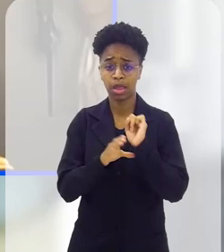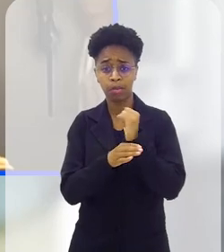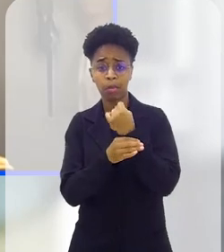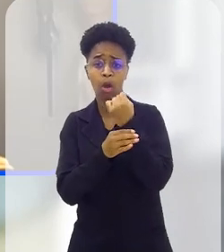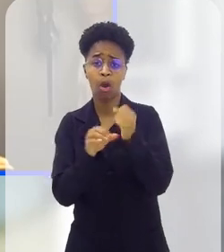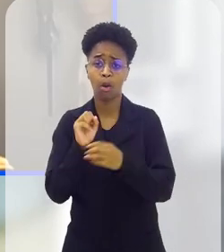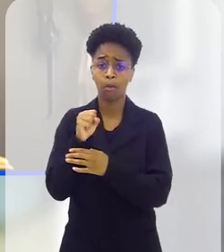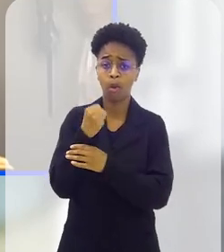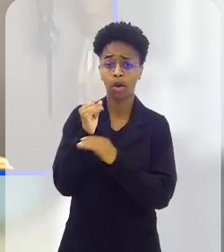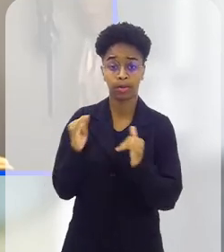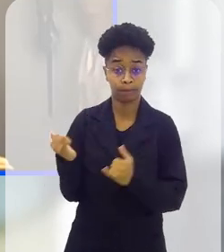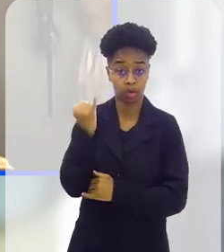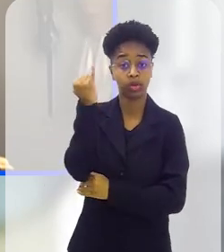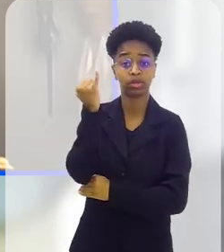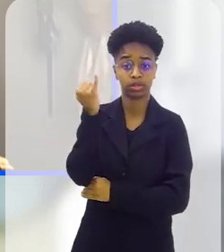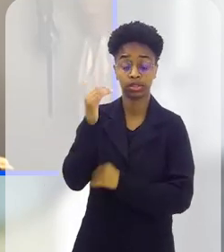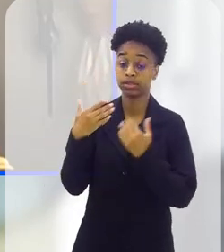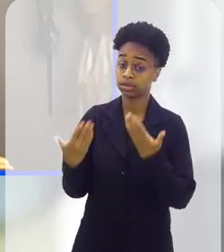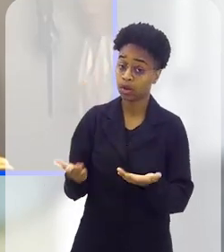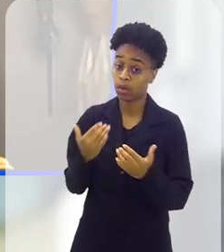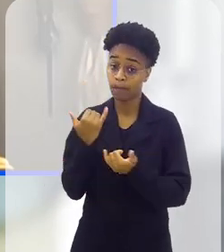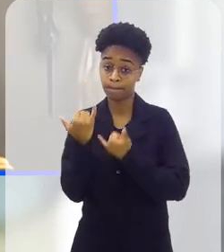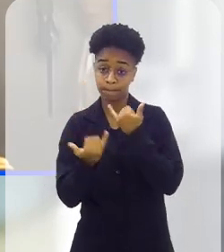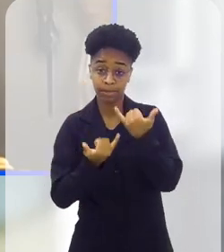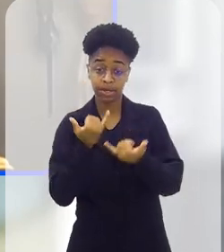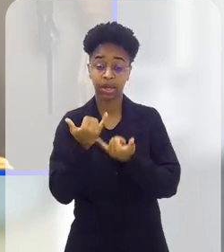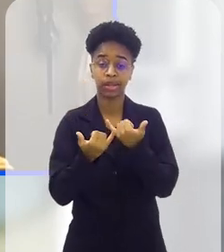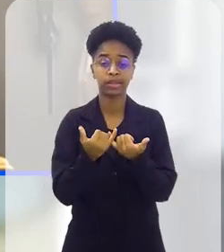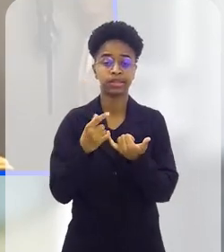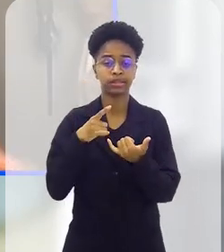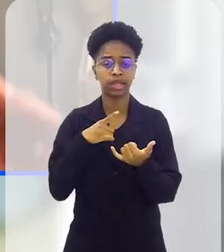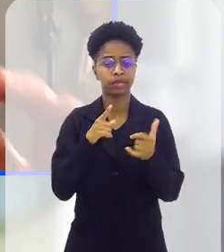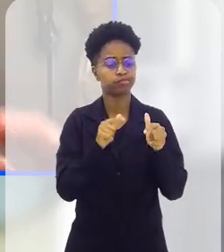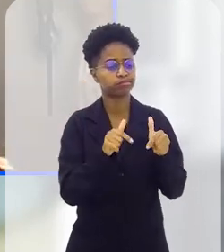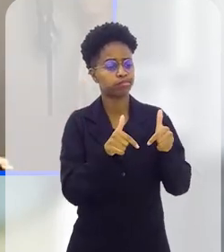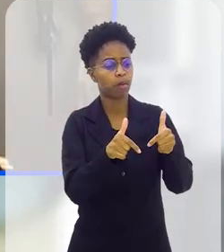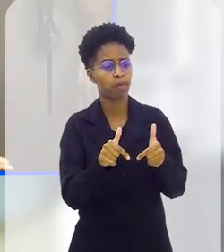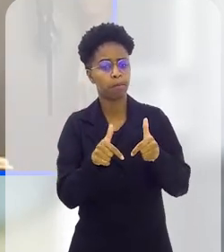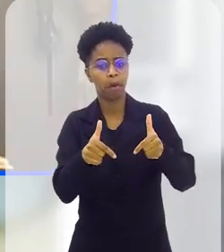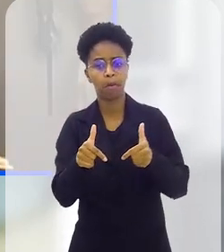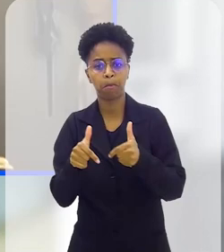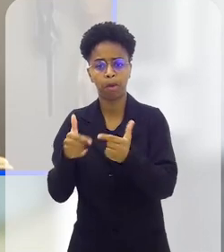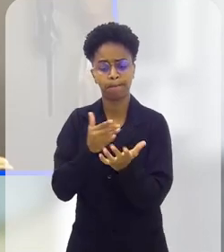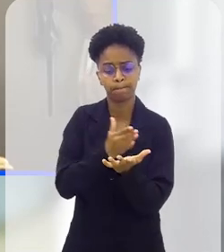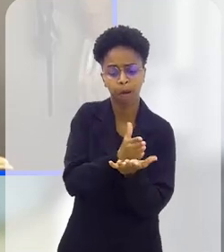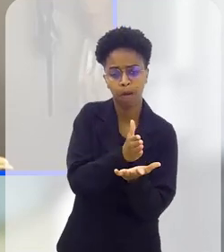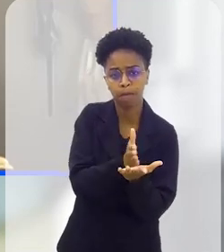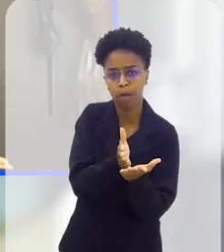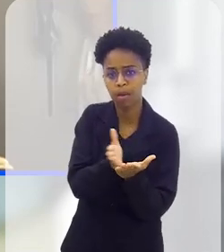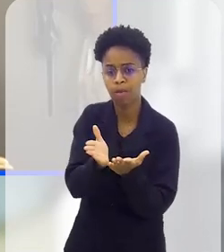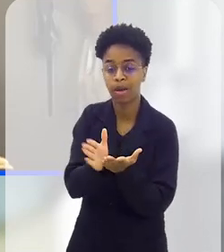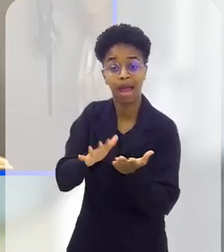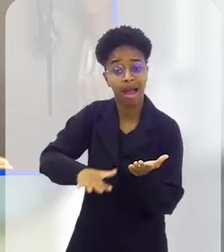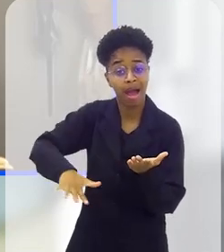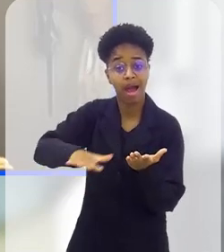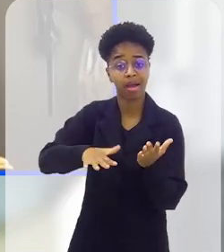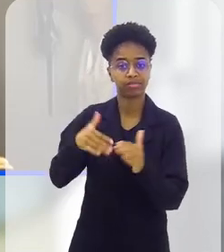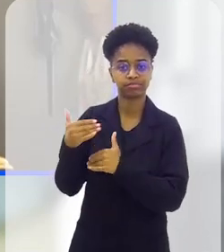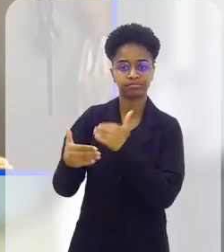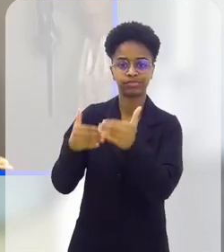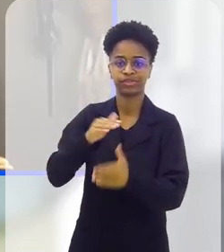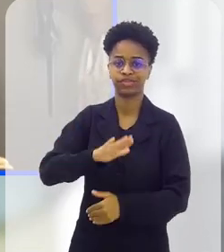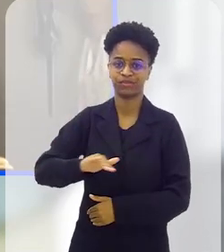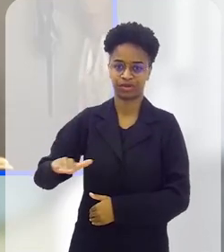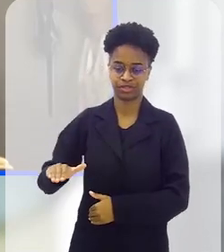motricidade, que é muito importante, então o brincar, ele age em vários domínios do desenvolvimento infantil, né,